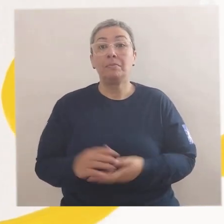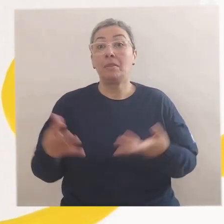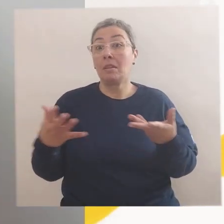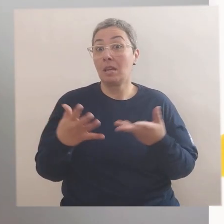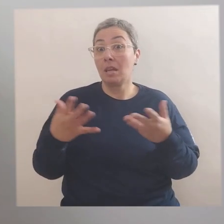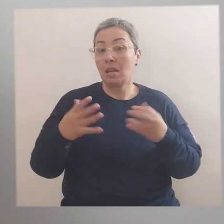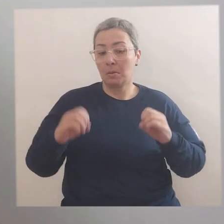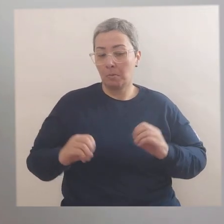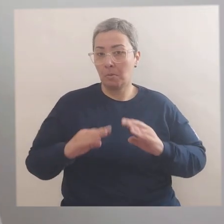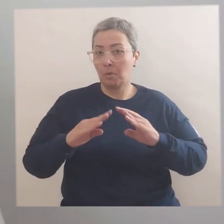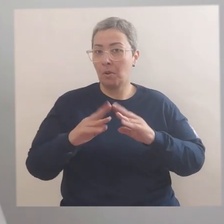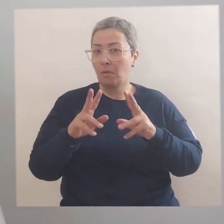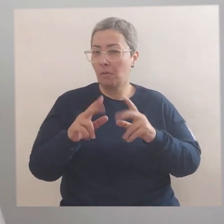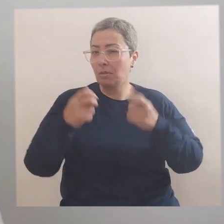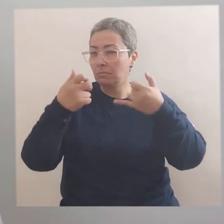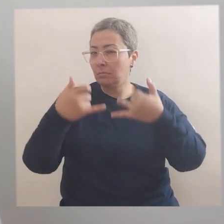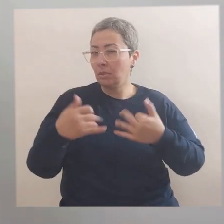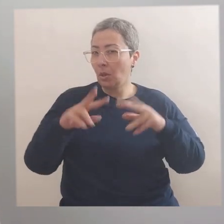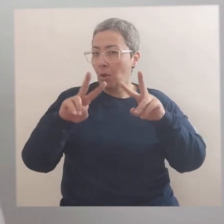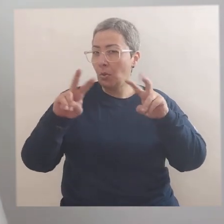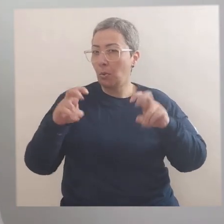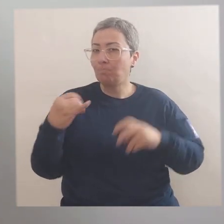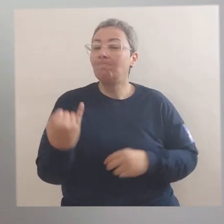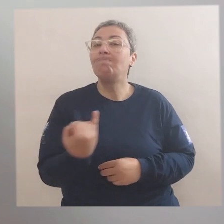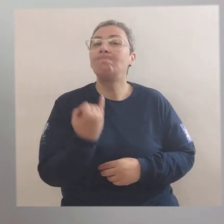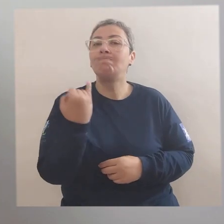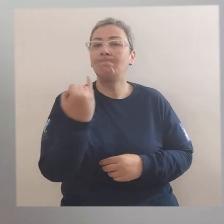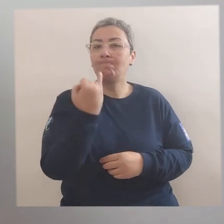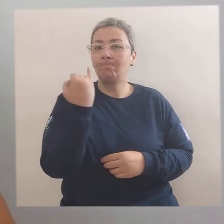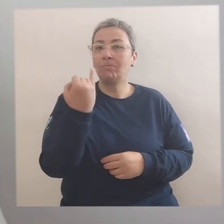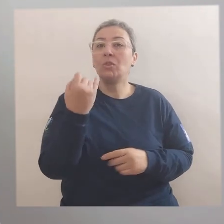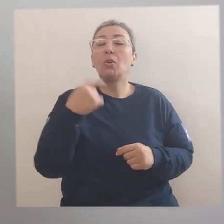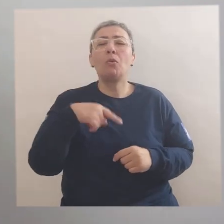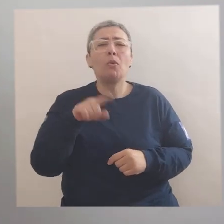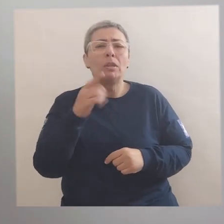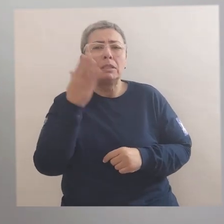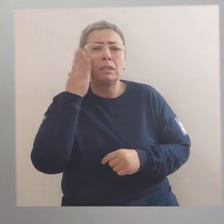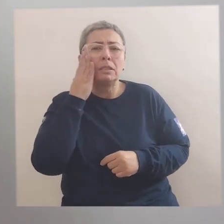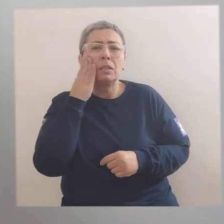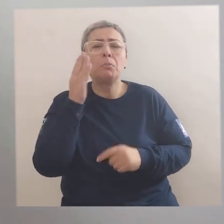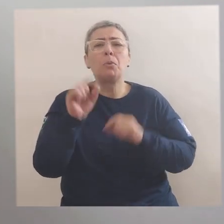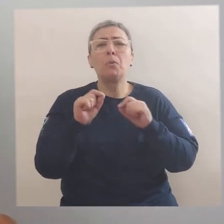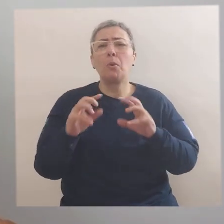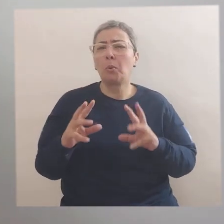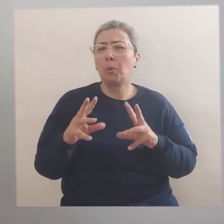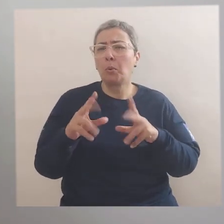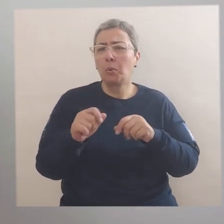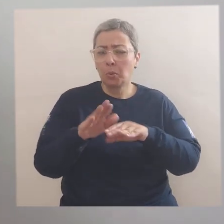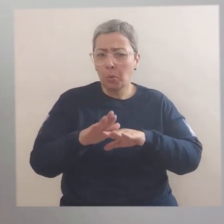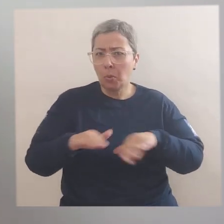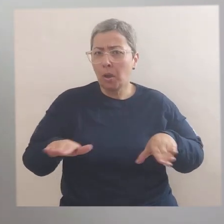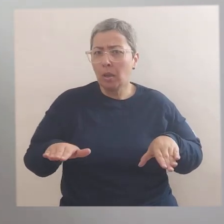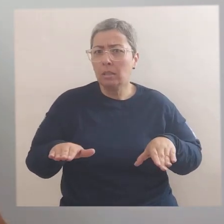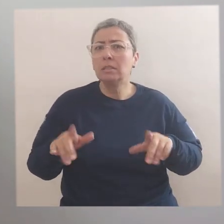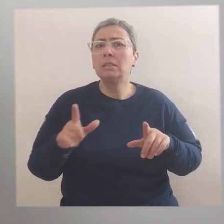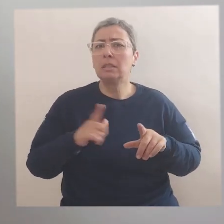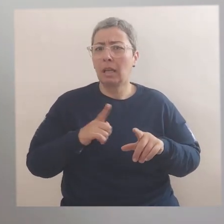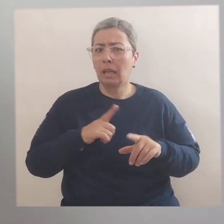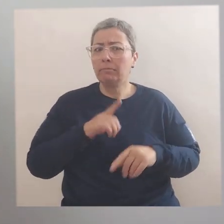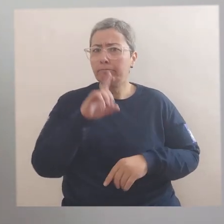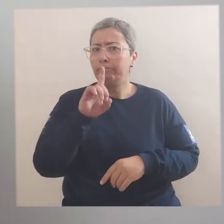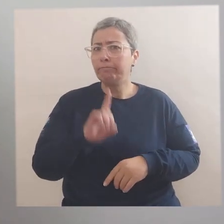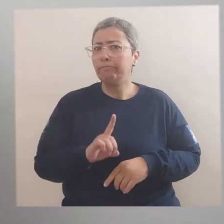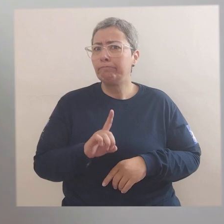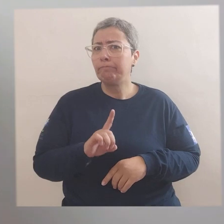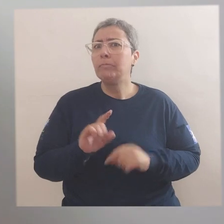Nesse programa nós vamos falar de um assunto muito importante. Você sabia que todas as crianças têm